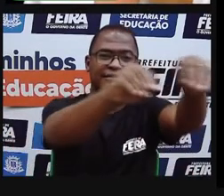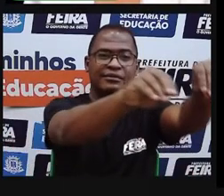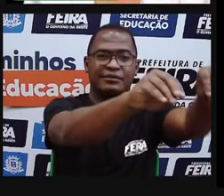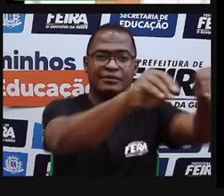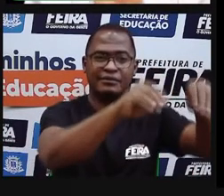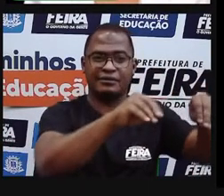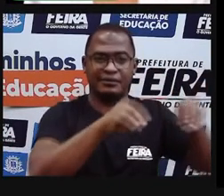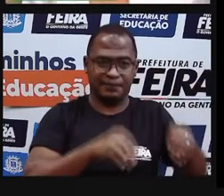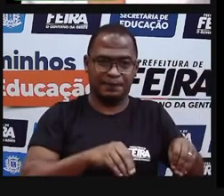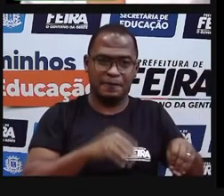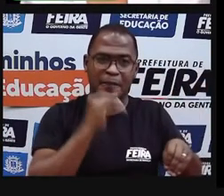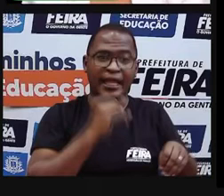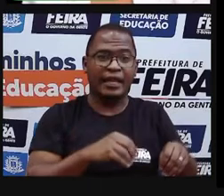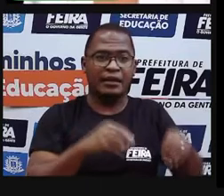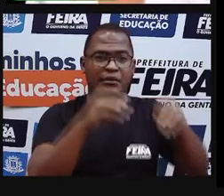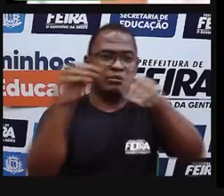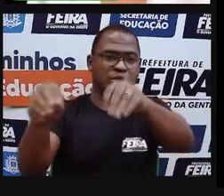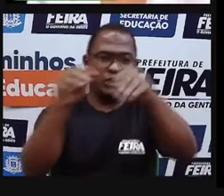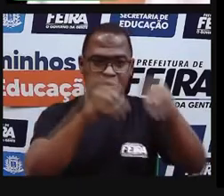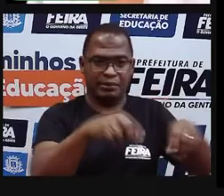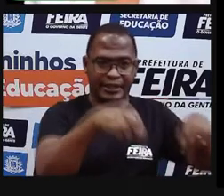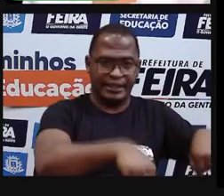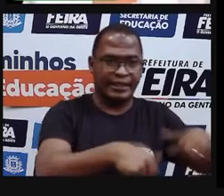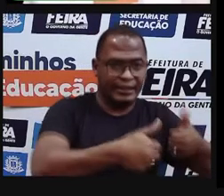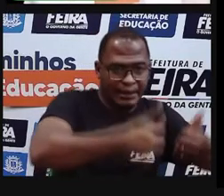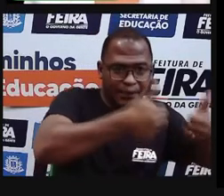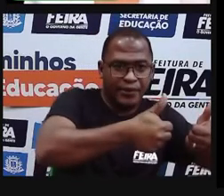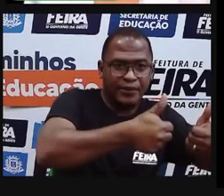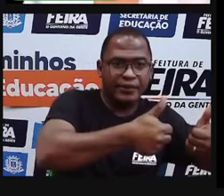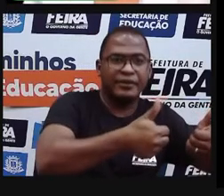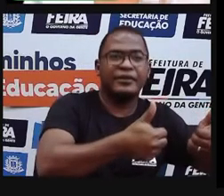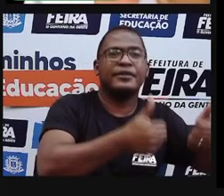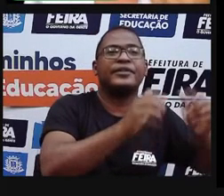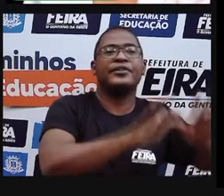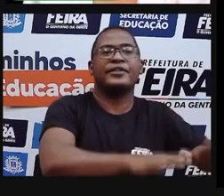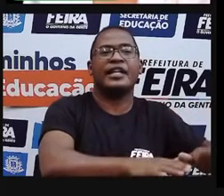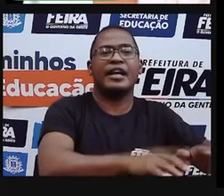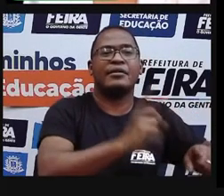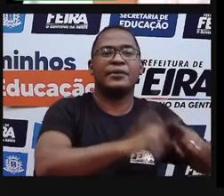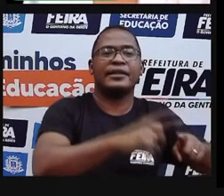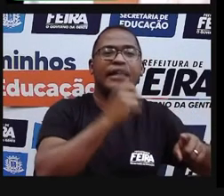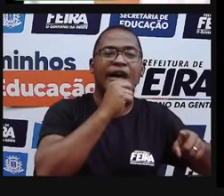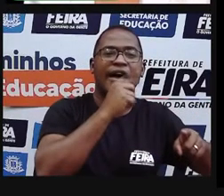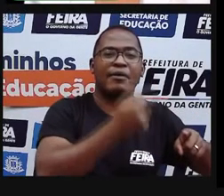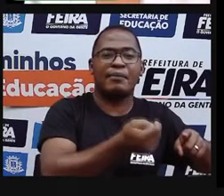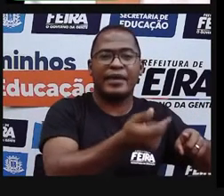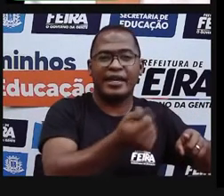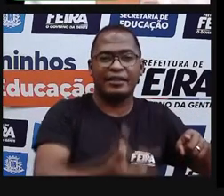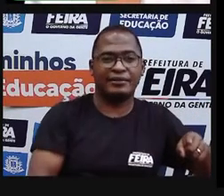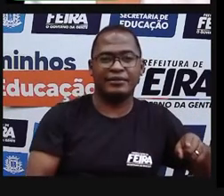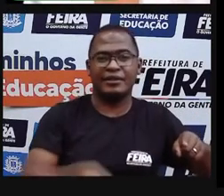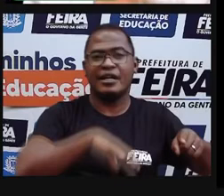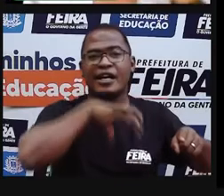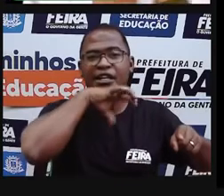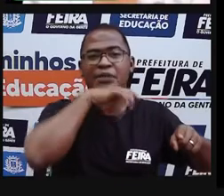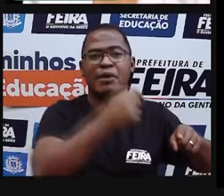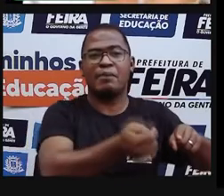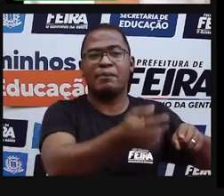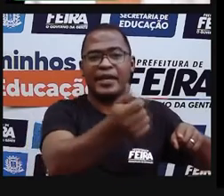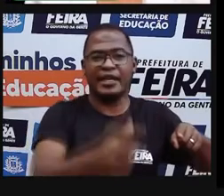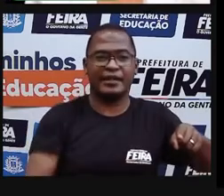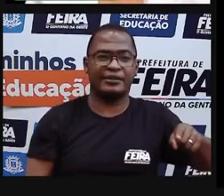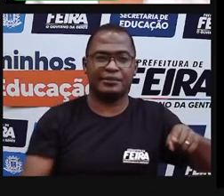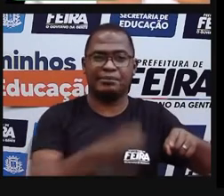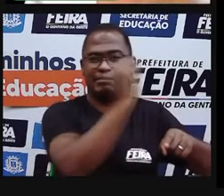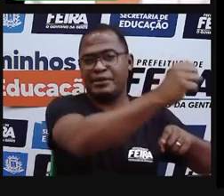condições de vida. Então, era um rio que fornecia água. Era um local onde eles conseguiam caçar melhor. Então, eles viviam de lugares